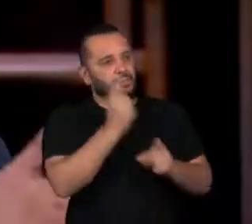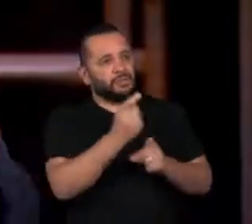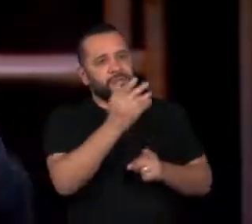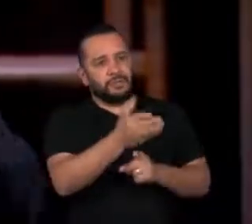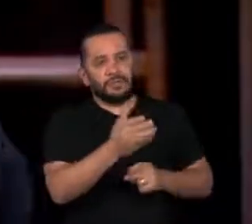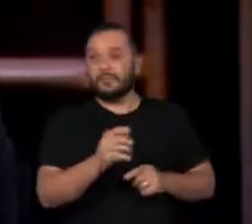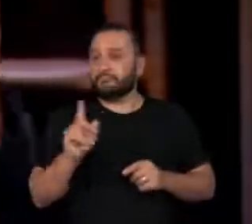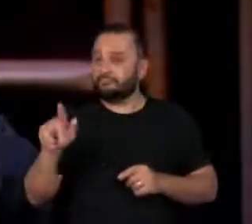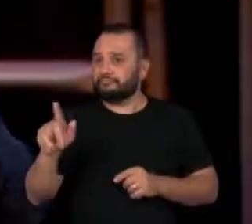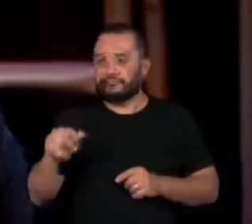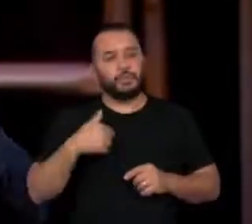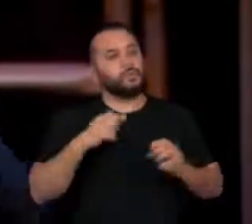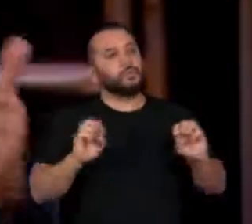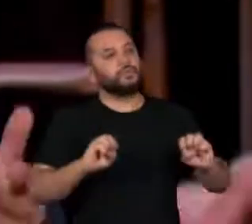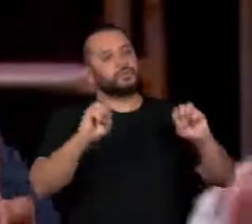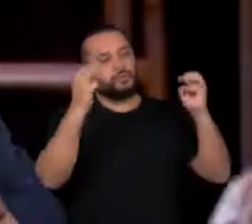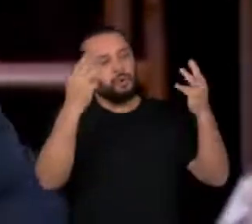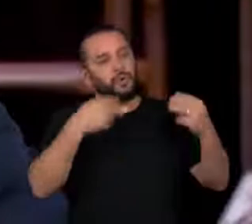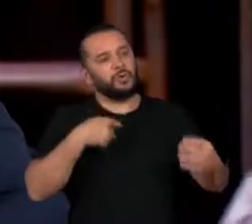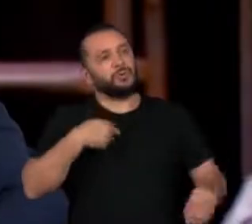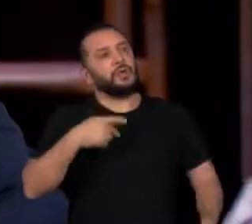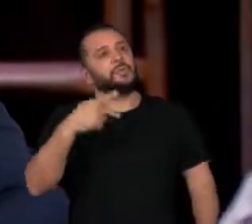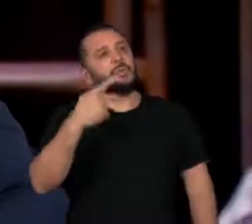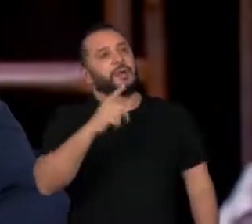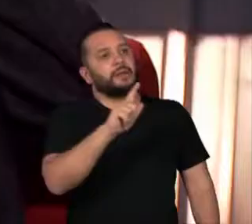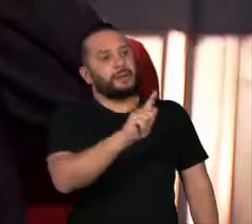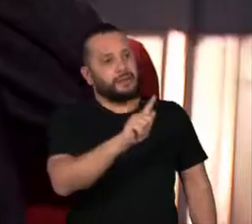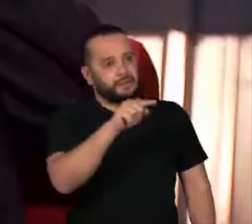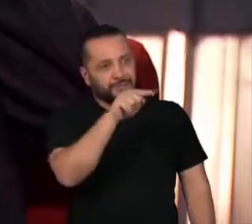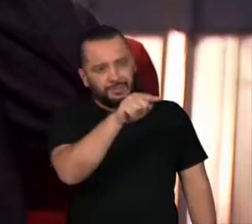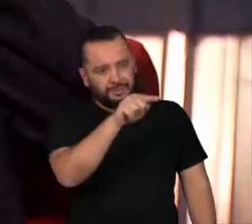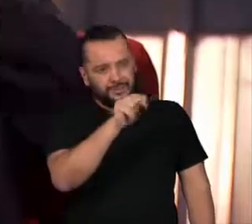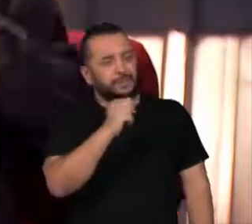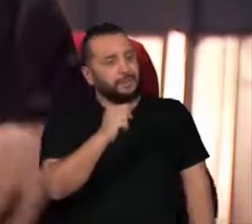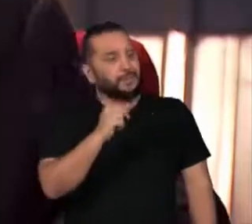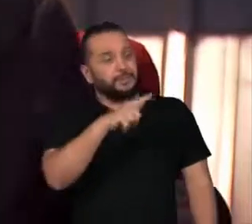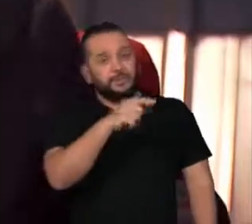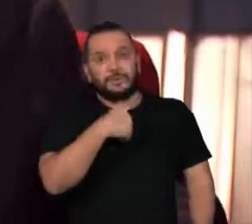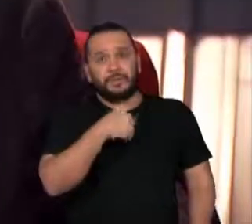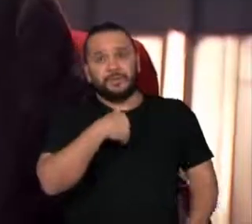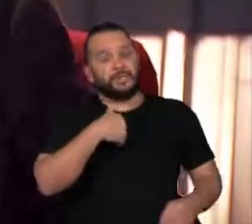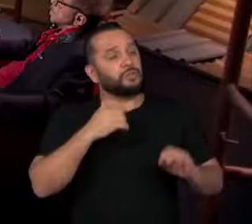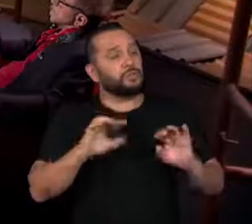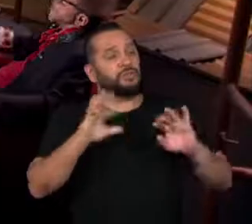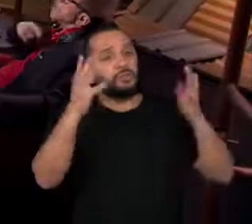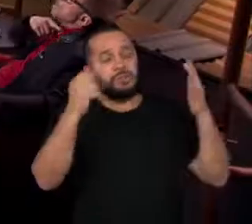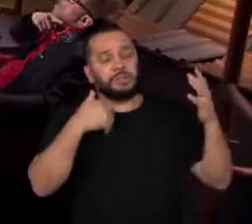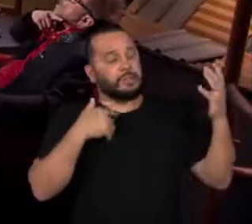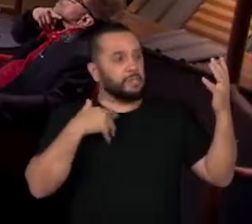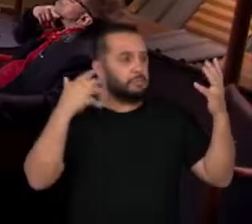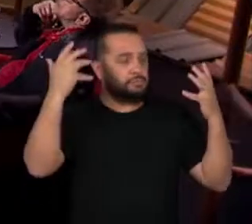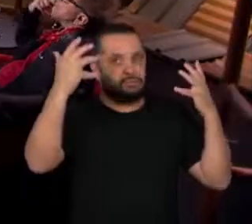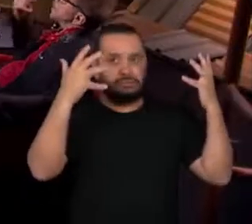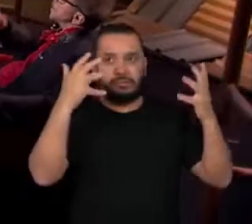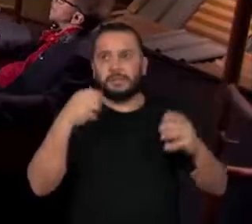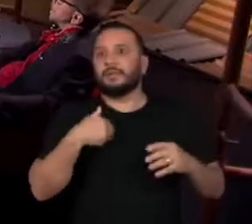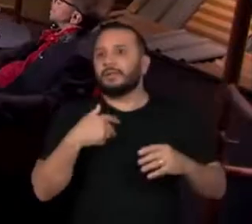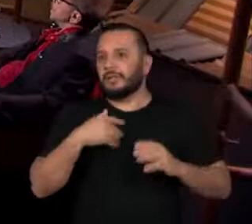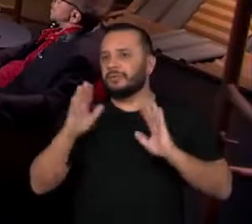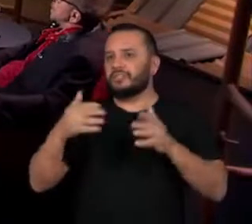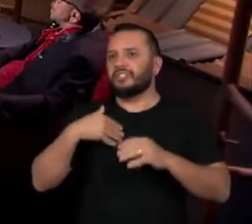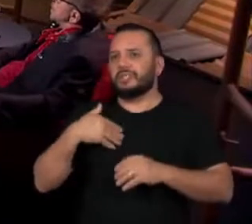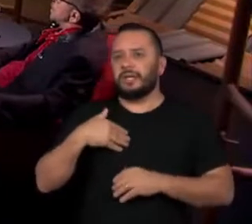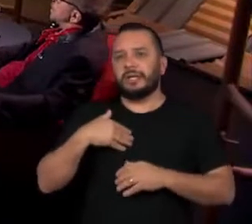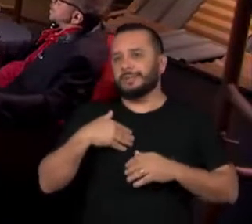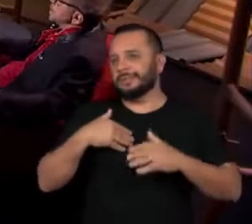Praia Grande, você voltando desacoçoado. Não sei se essa é uma palavra que pode ser usada. Eu estava por aqui com o Jereba,